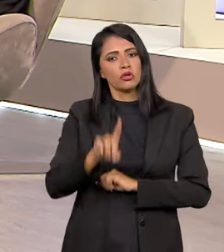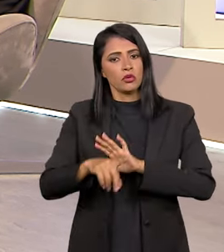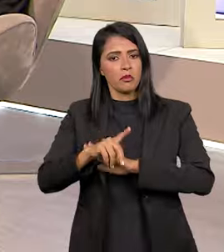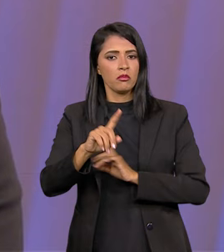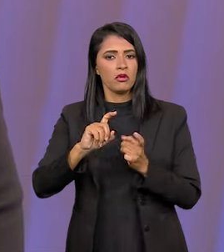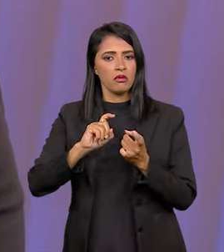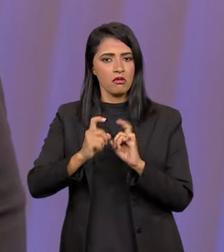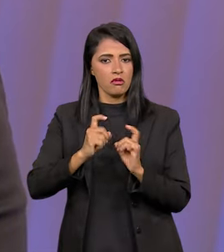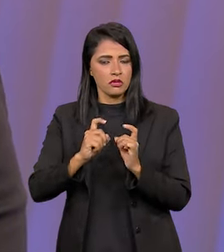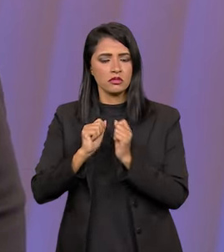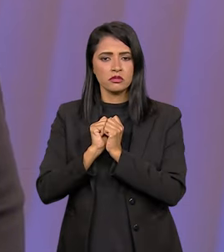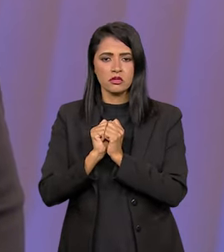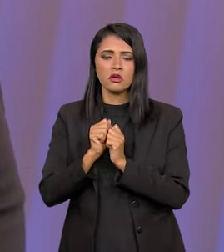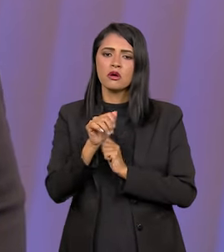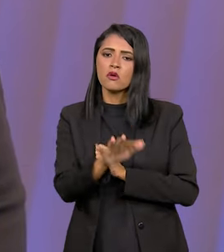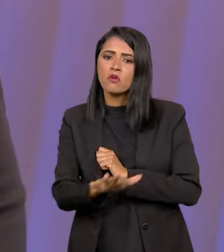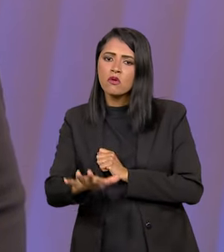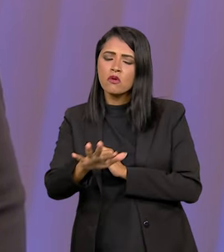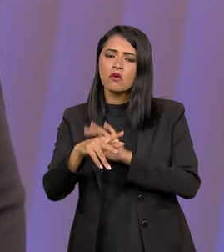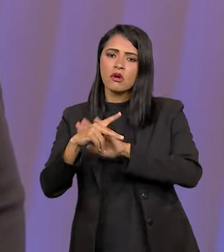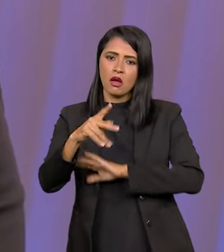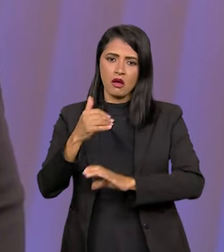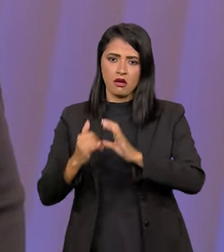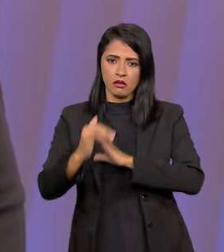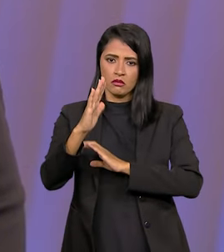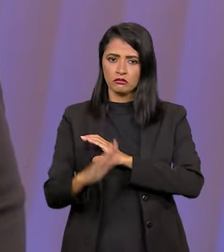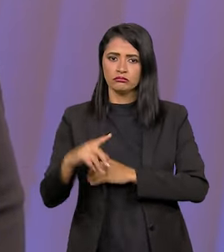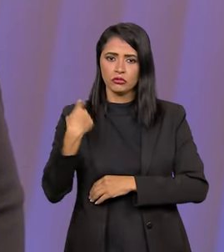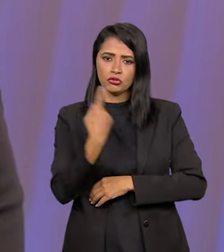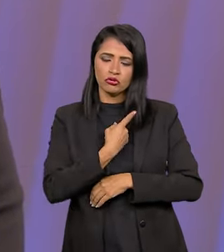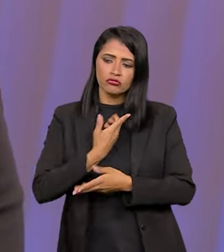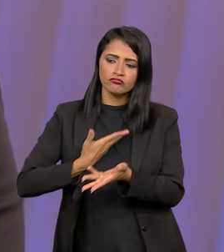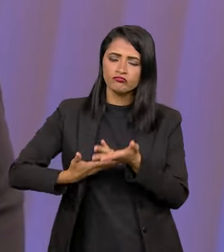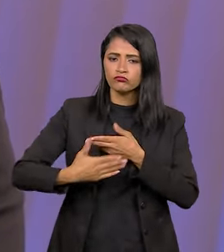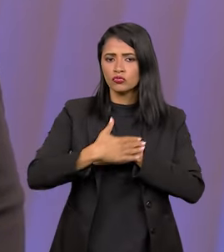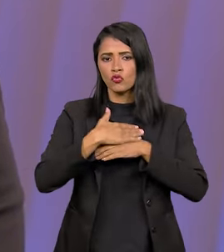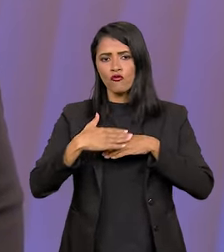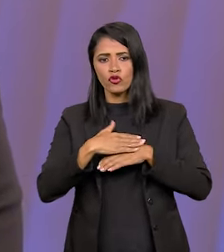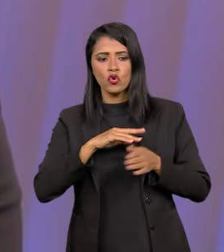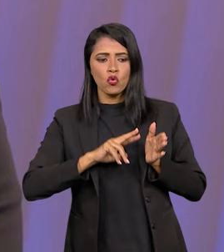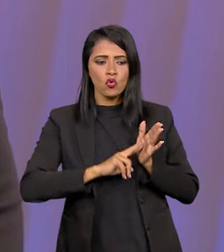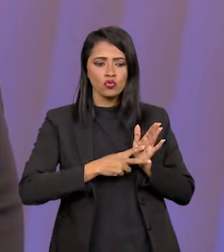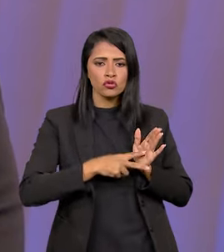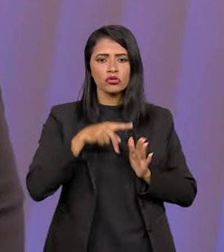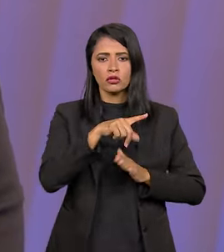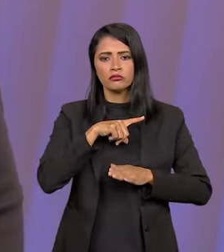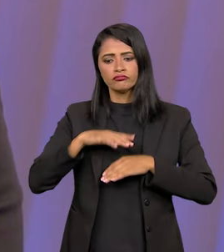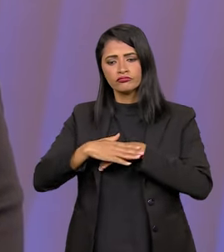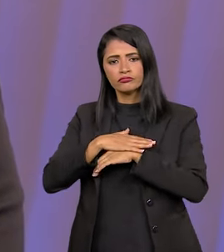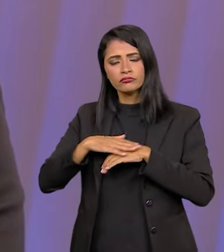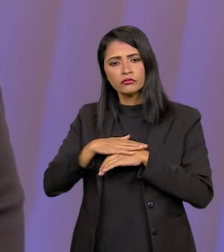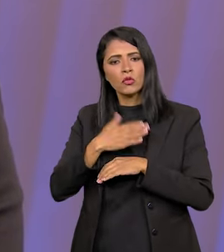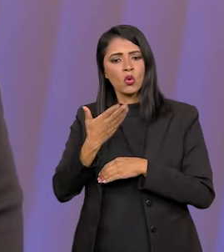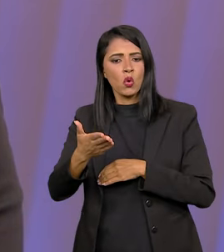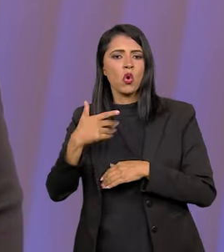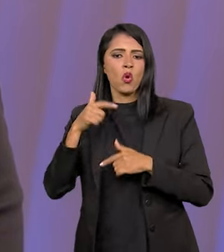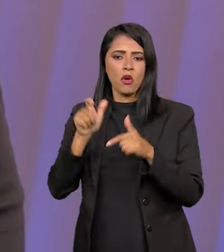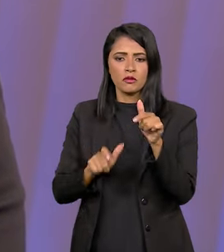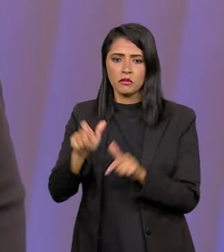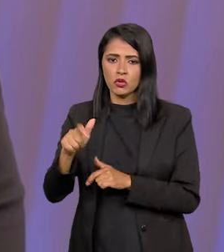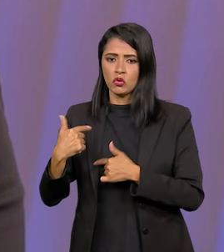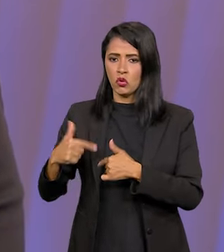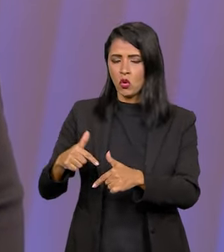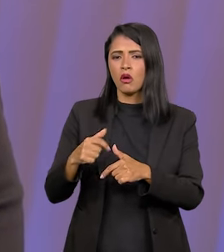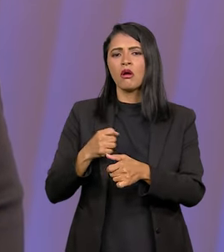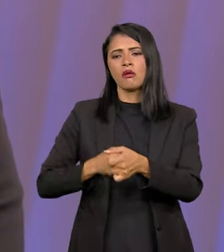junto com a diretora de administração pessoal, a gente fez um diálogo com os sindicatos, com os empregados.